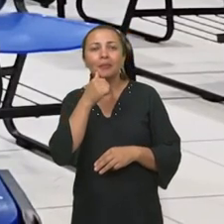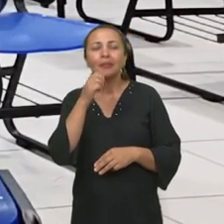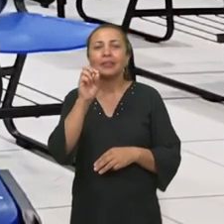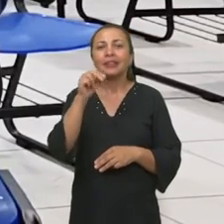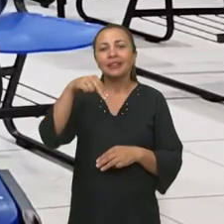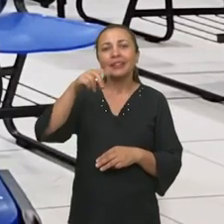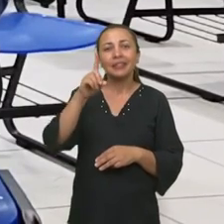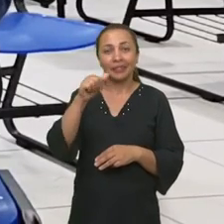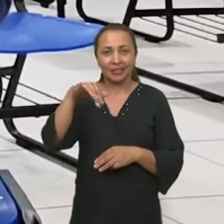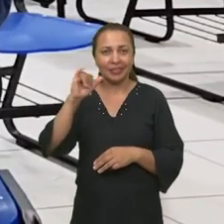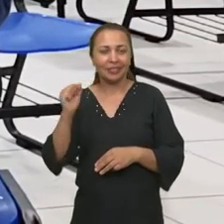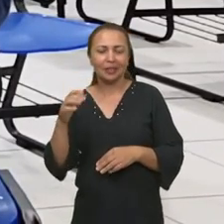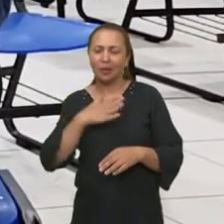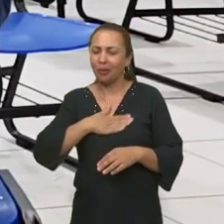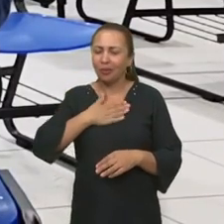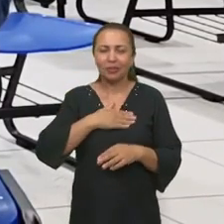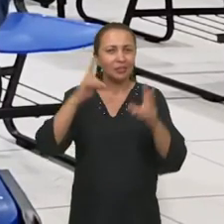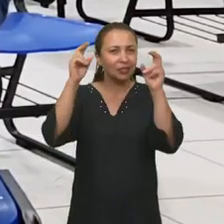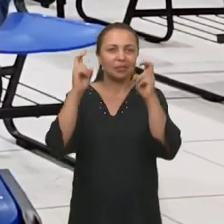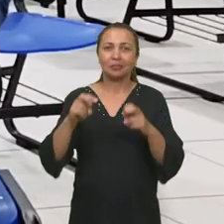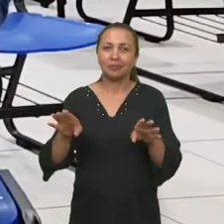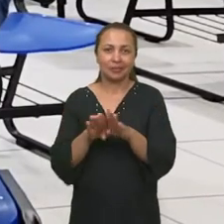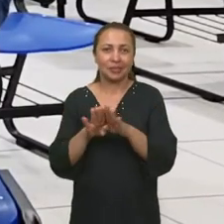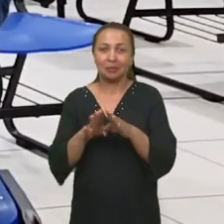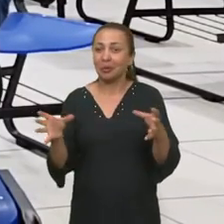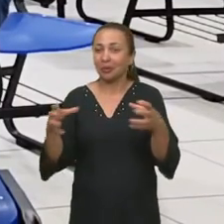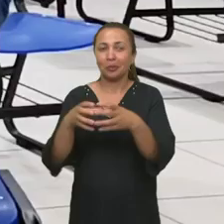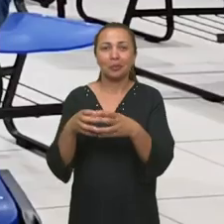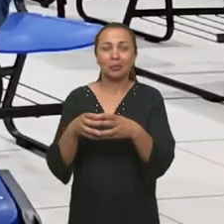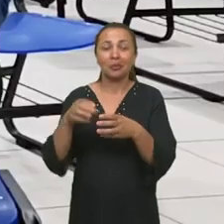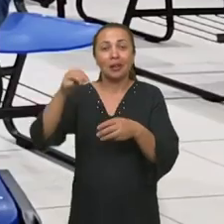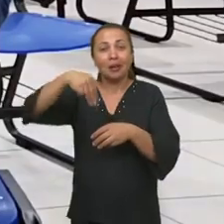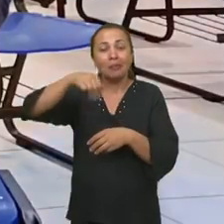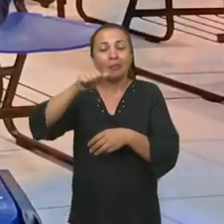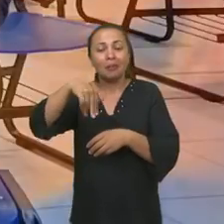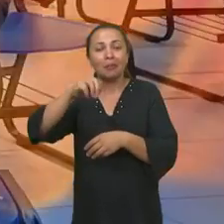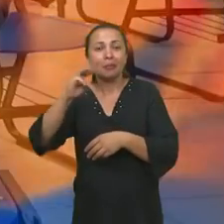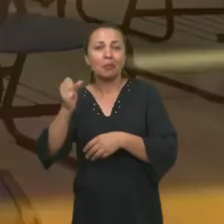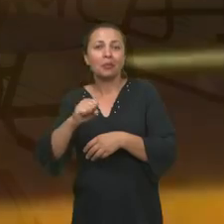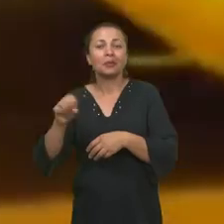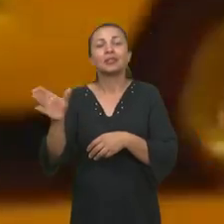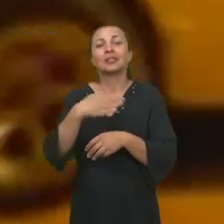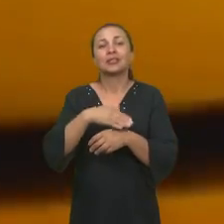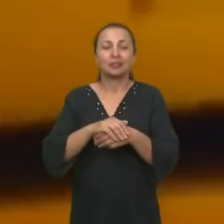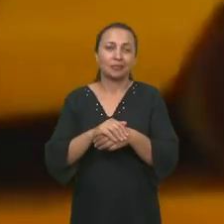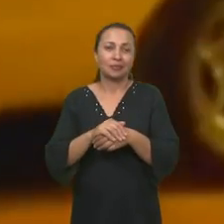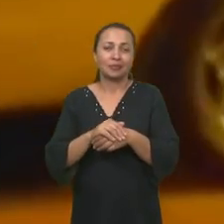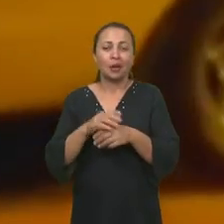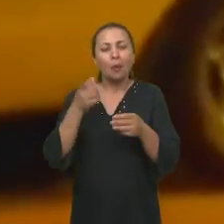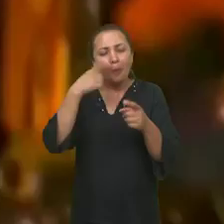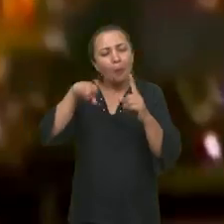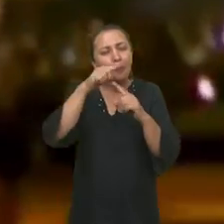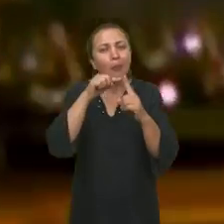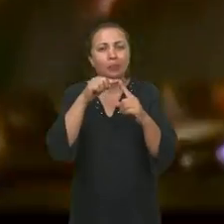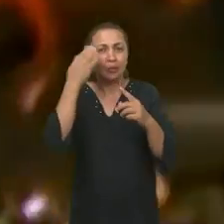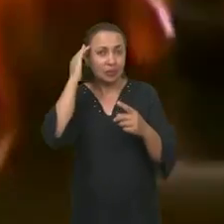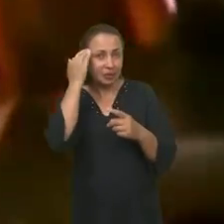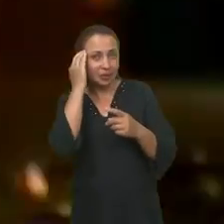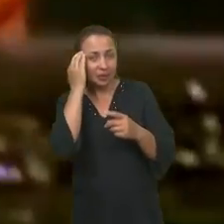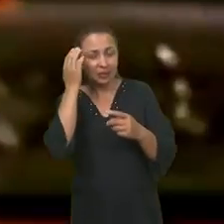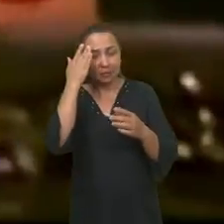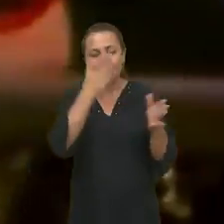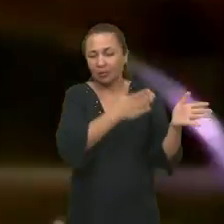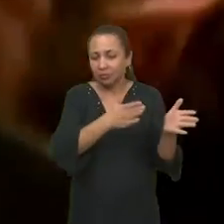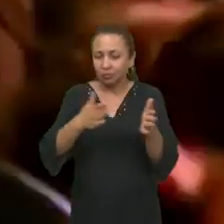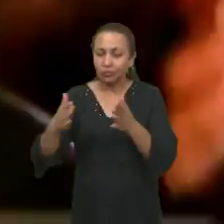interessada porque ela gostava da mesma temática que eu, inclusive, da mesma banda que eram Os Mamonas Assassinas. O objetivo da pesquisa é tentar